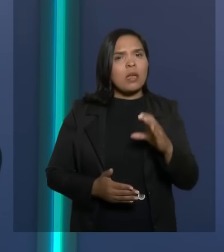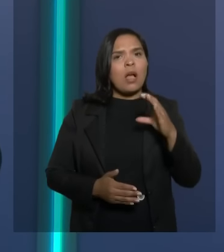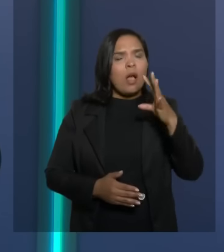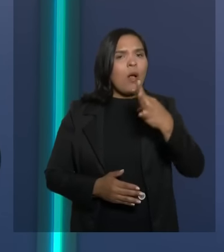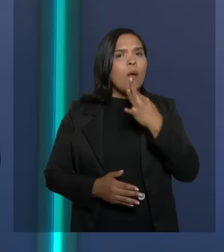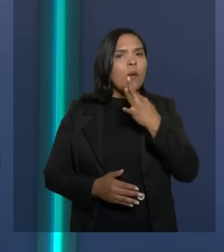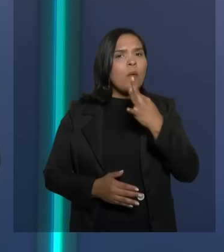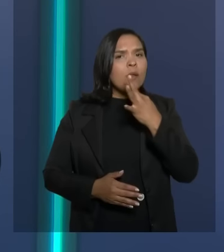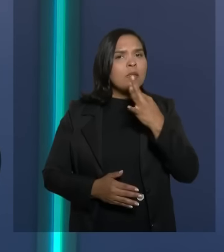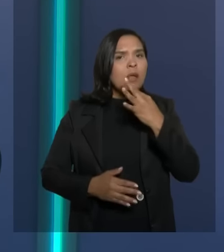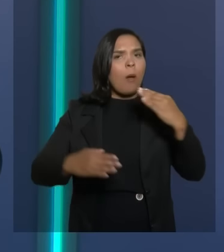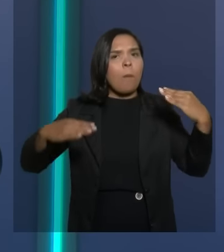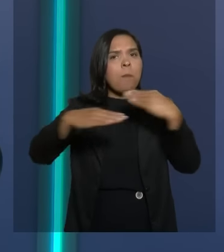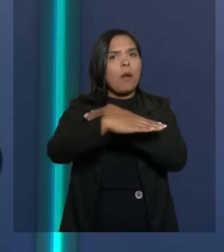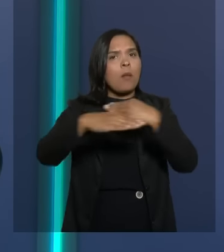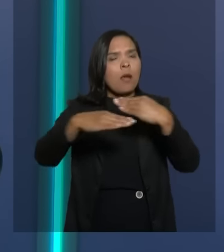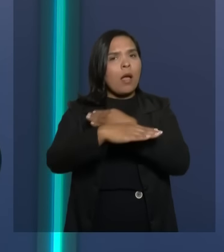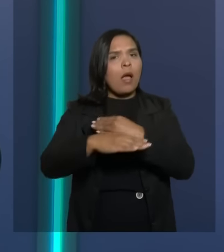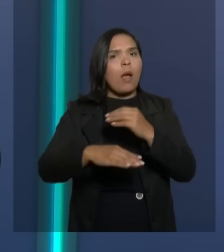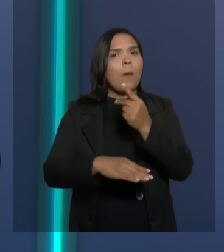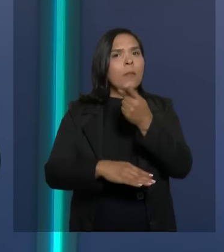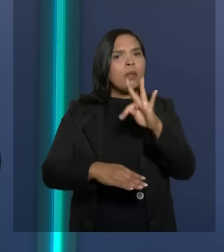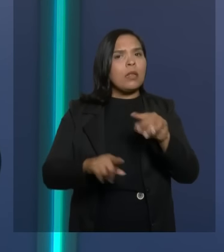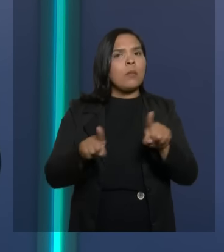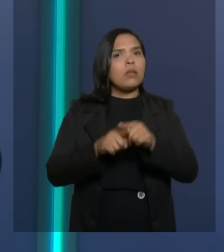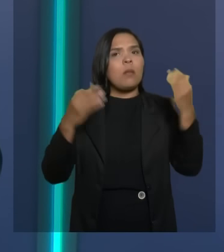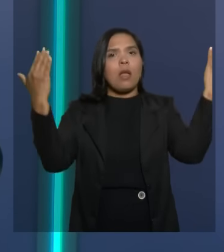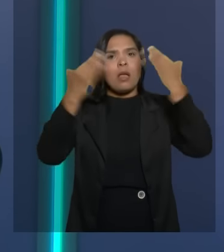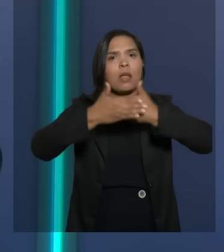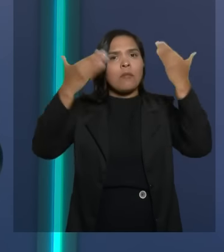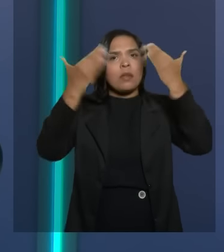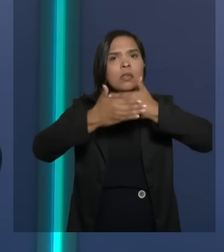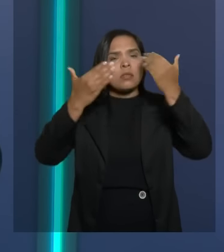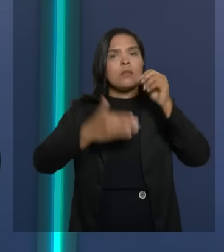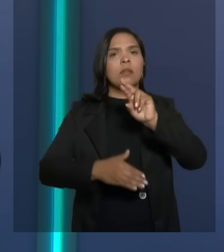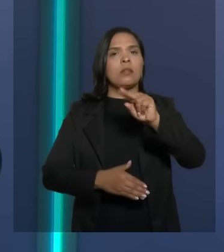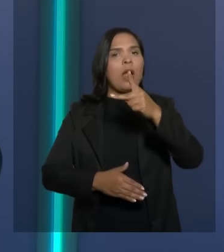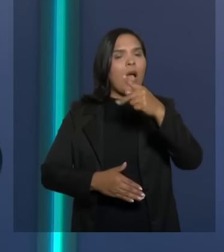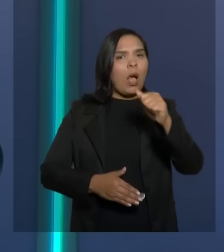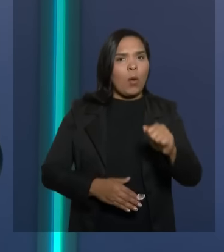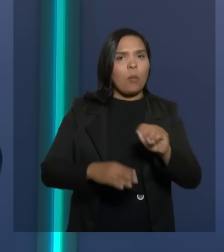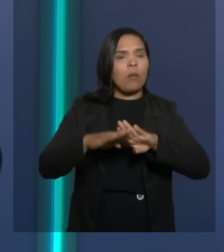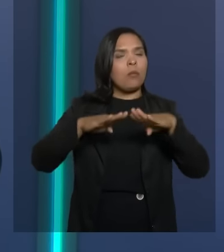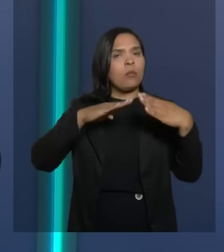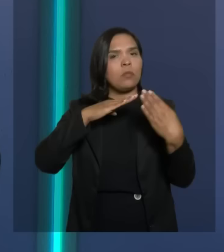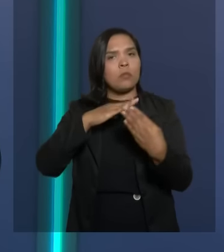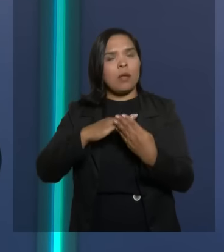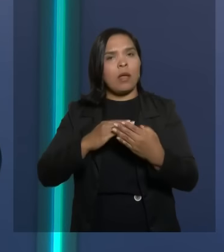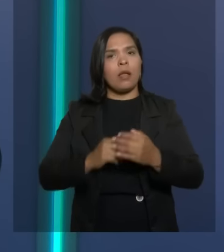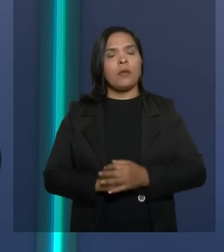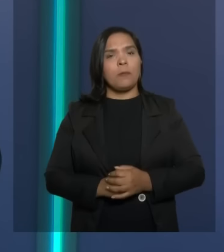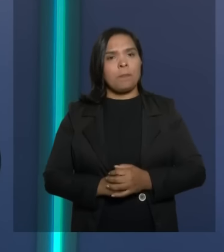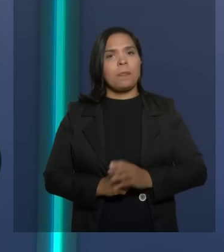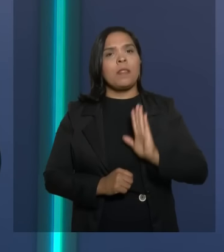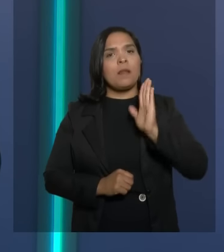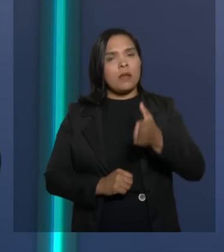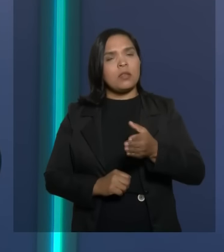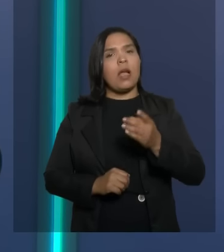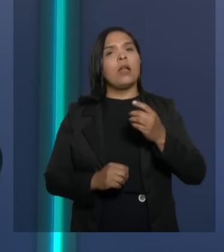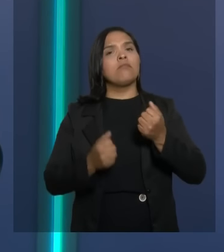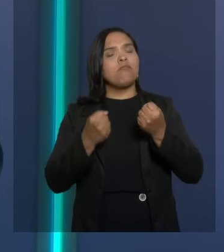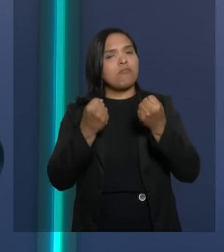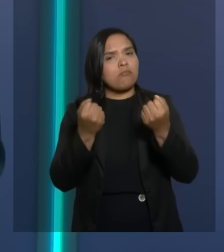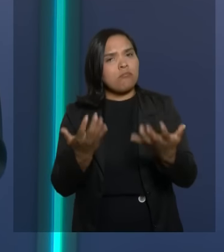feita pelo governo do PT, é porque também era invisível, igual a UPA do Senhorinha Cairo, só pode, nós entregamos mais de 100